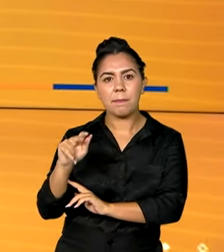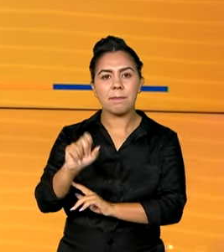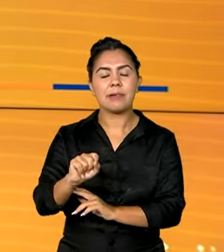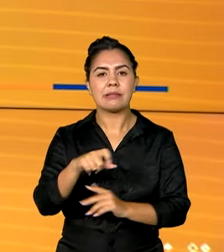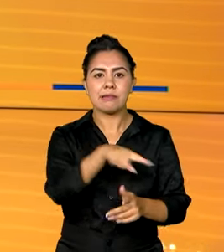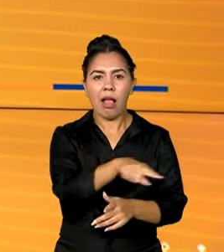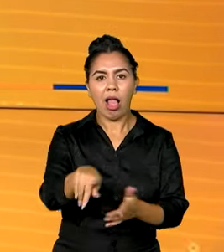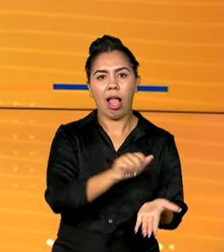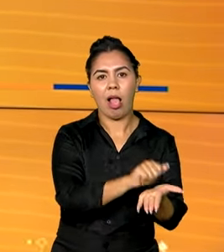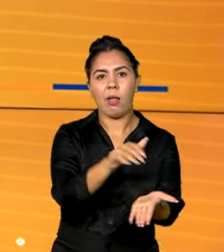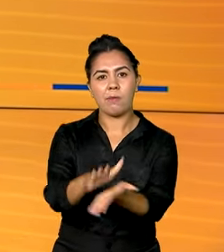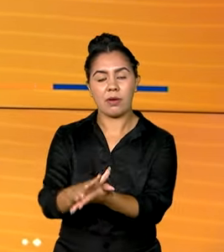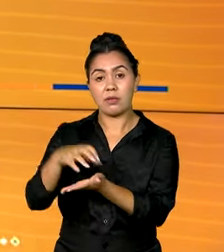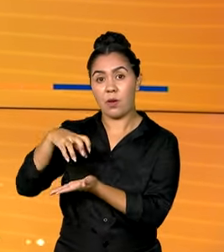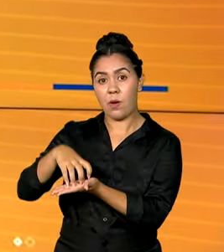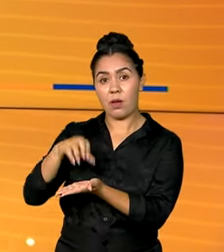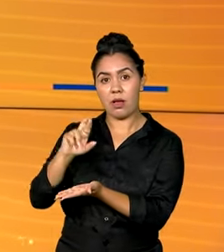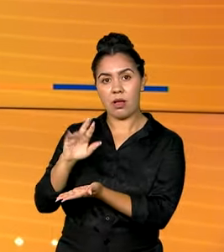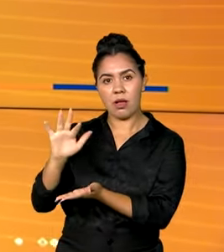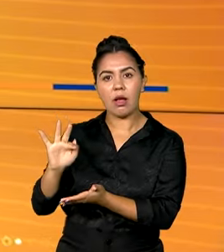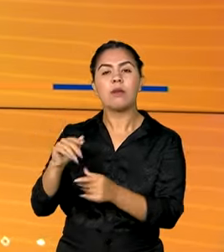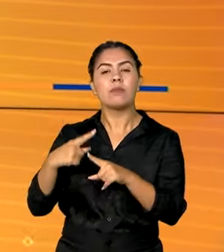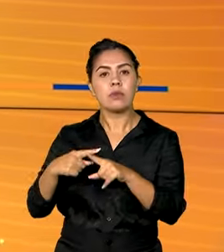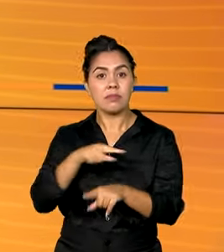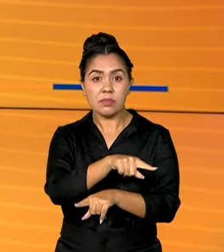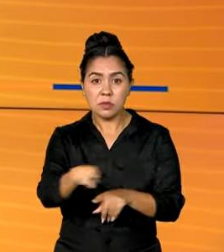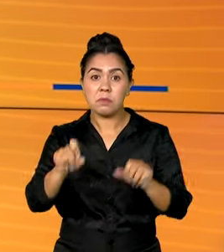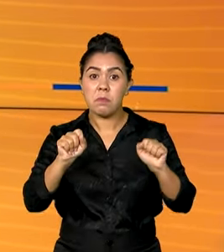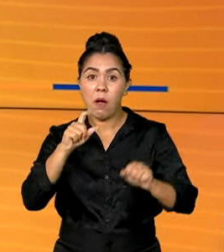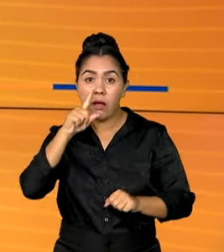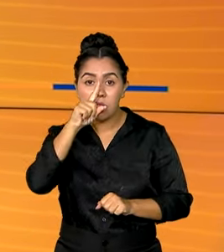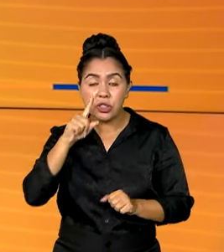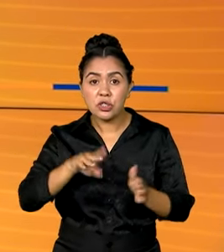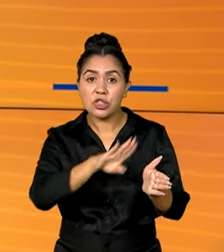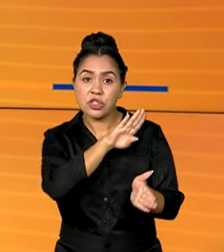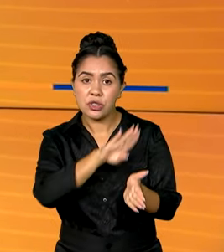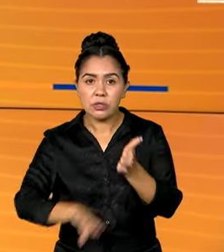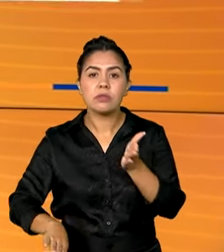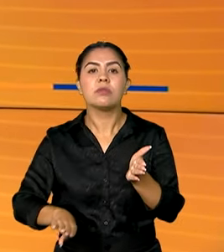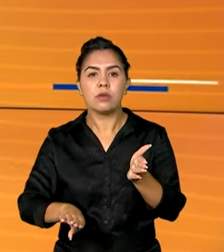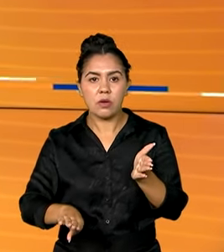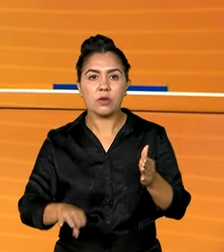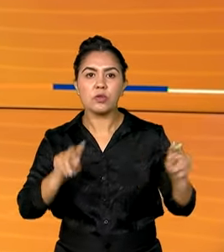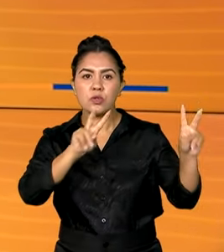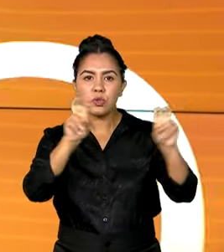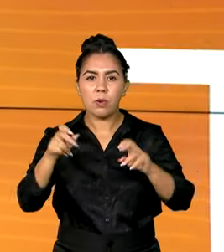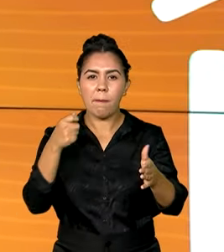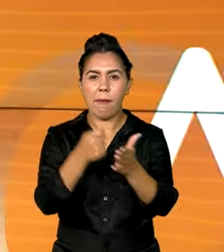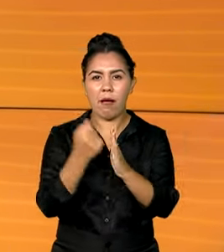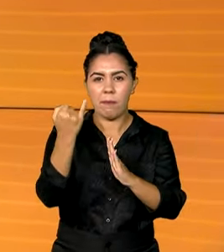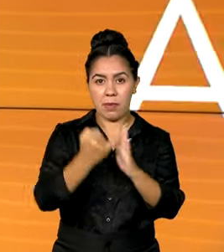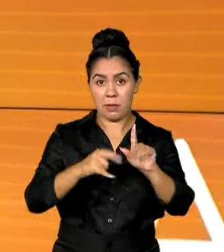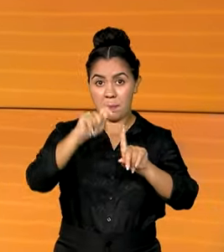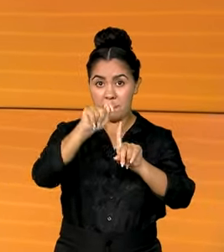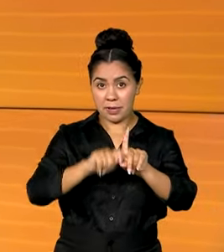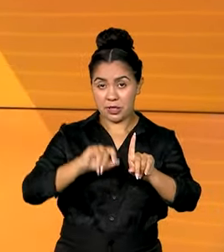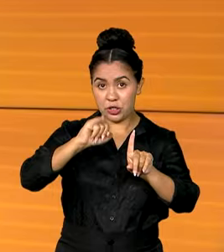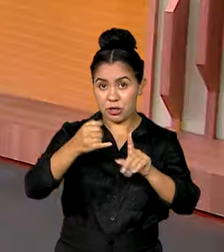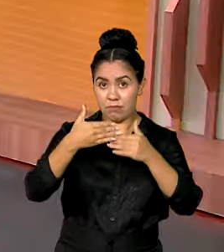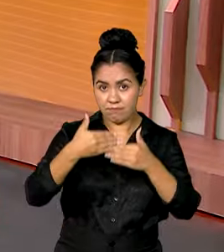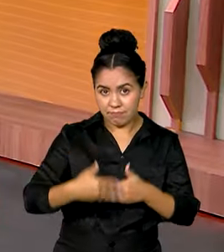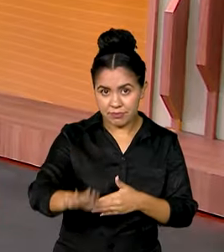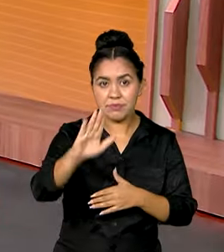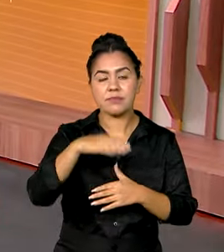regularizar as dívidas sob o risco de serem excluídas do regime simplificado de pagamentos de impostos a partir de janeiro.